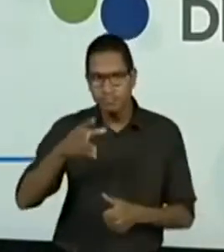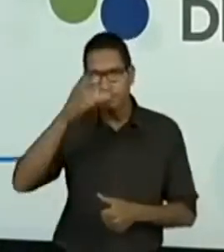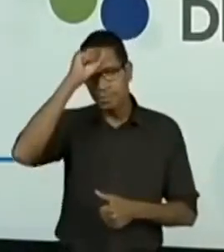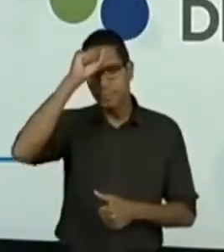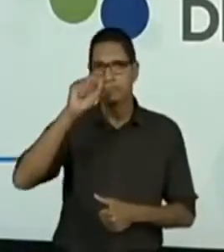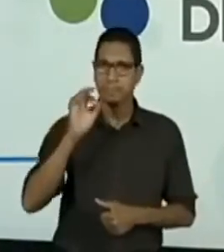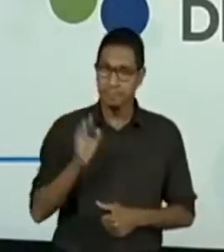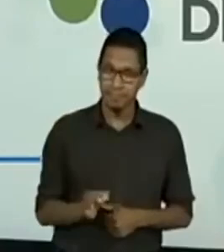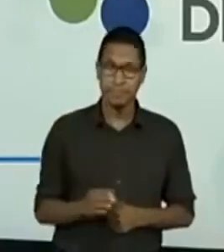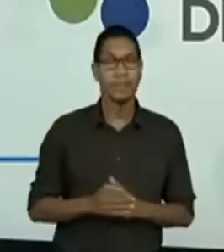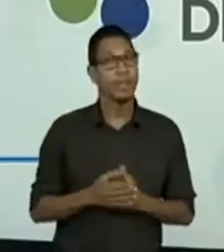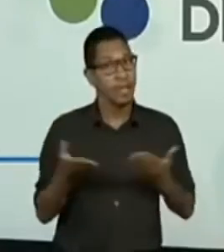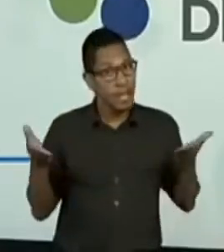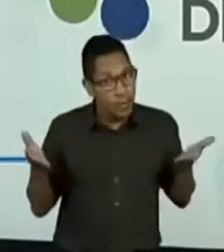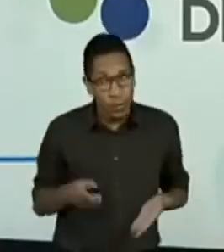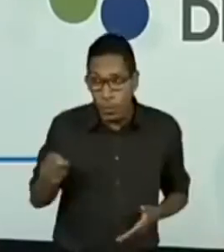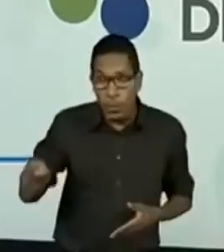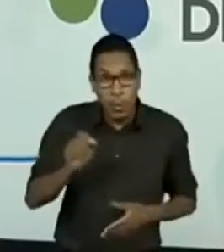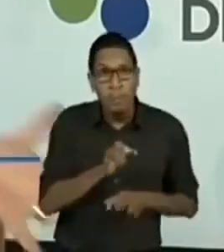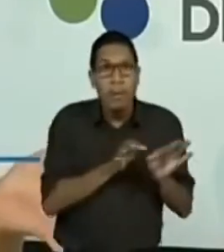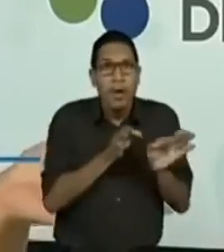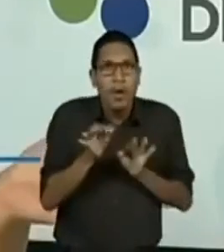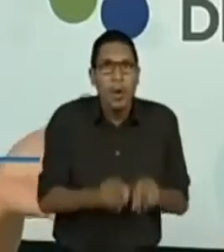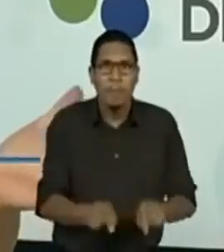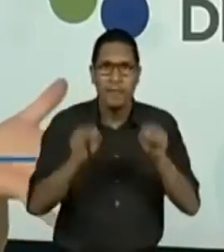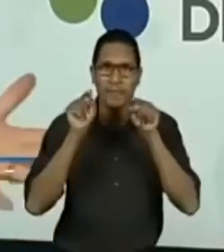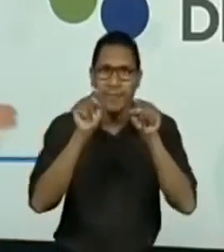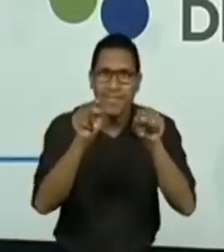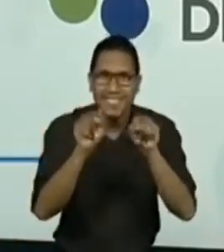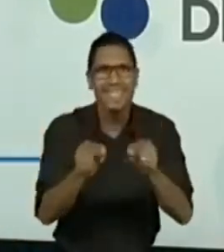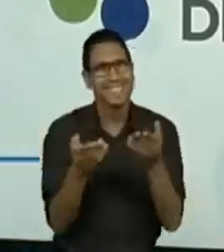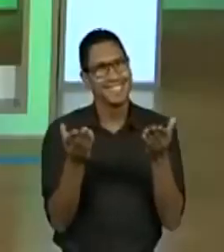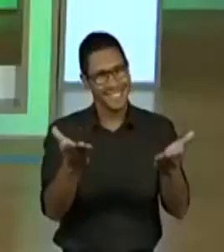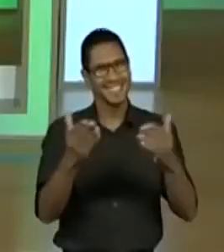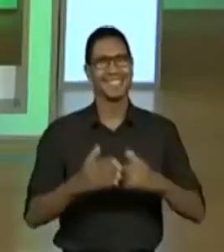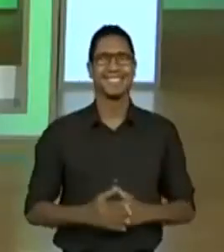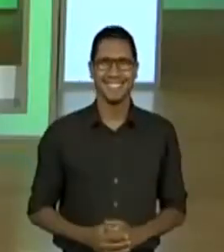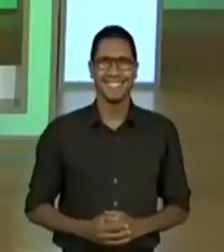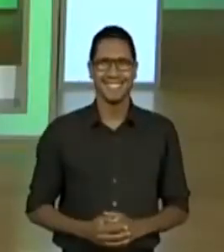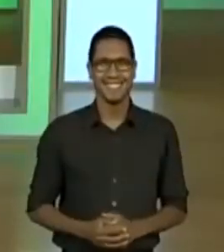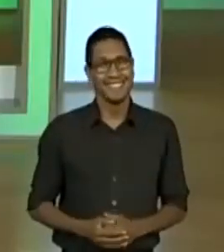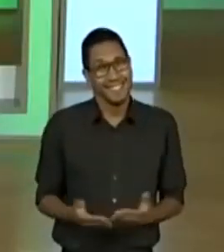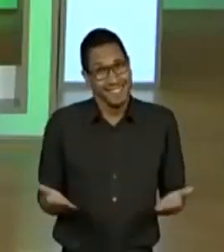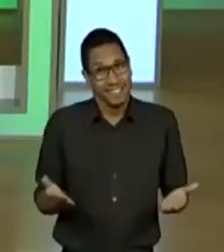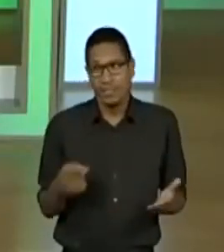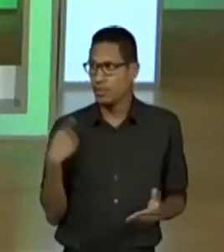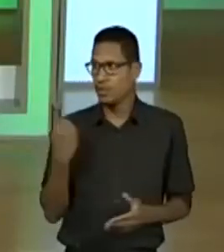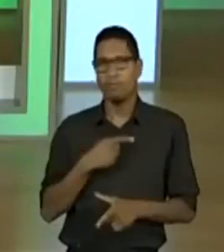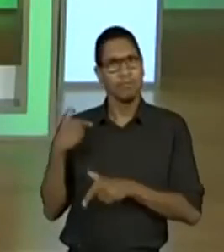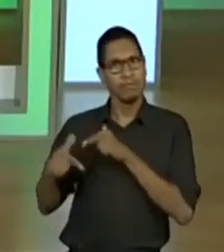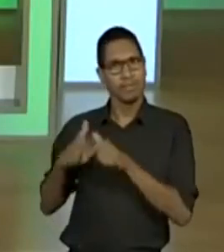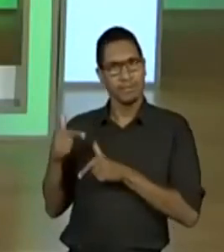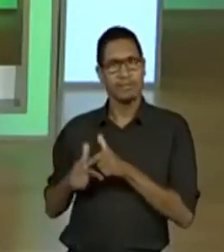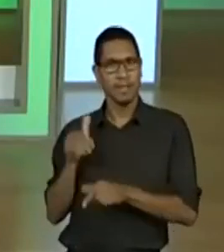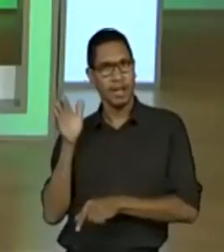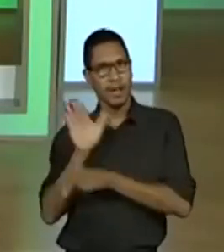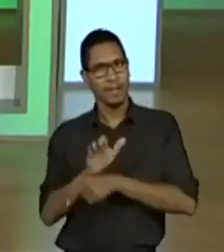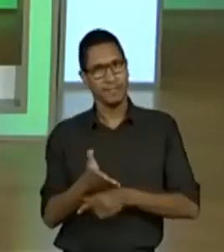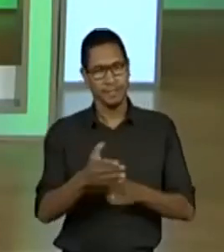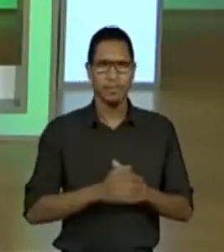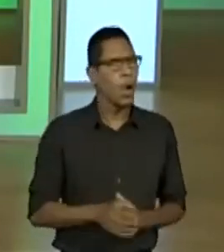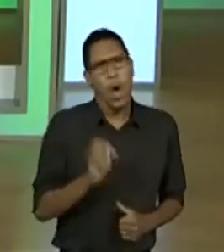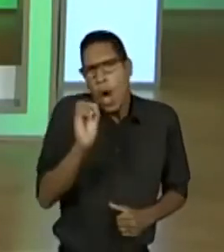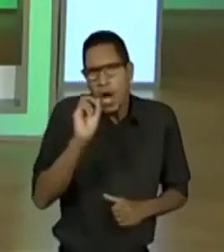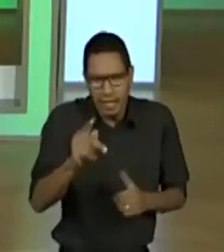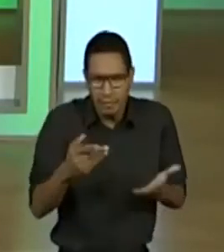acontece por conta de vocês, e para vocês, lógico, né? Toda a equipe. Bom, sem mais delongas,